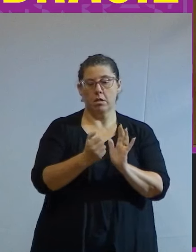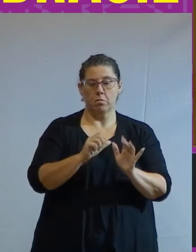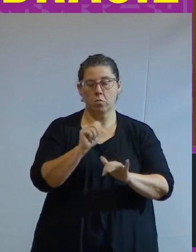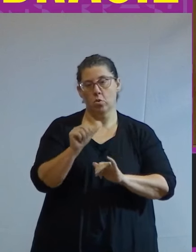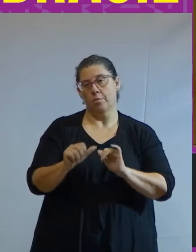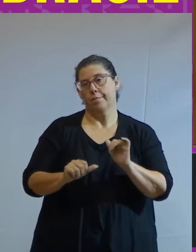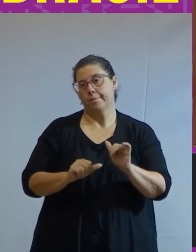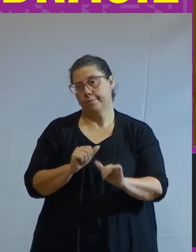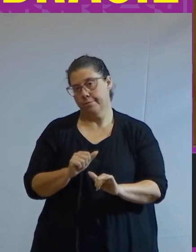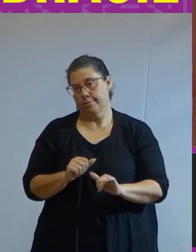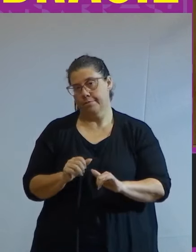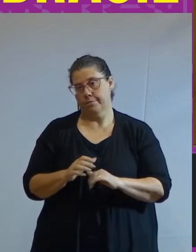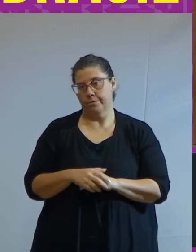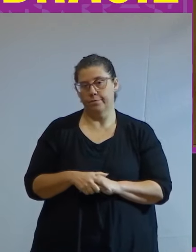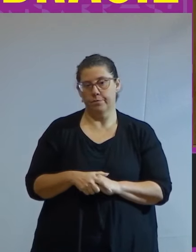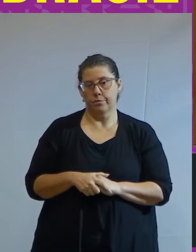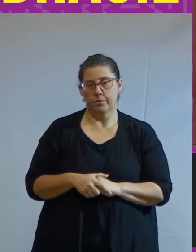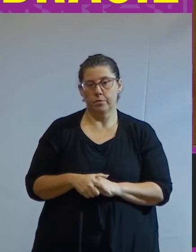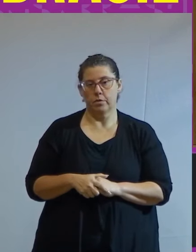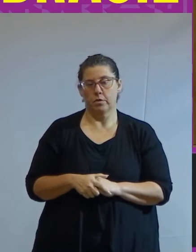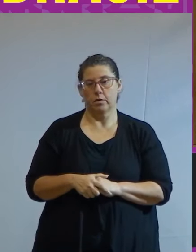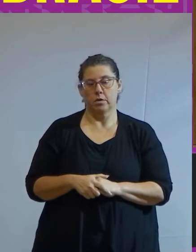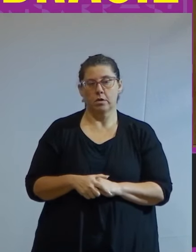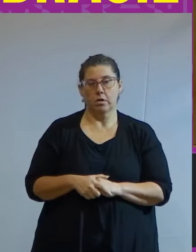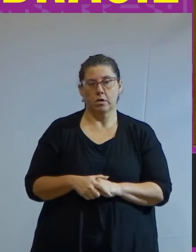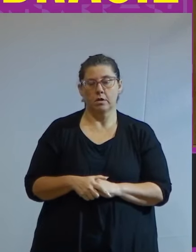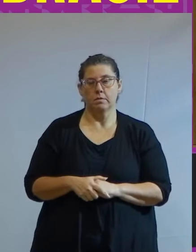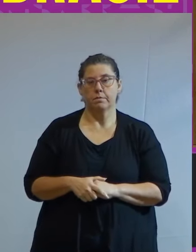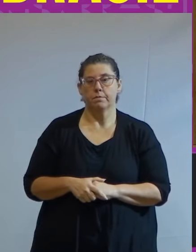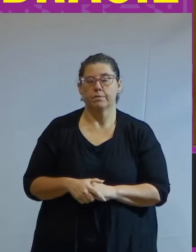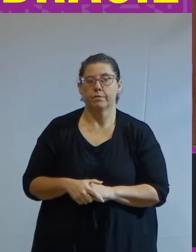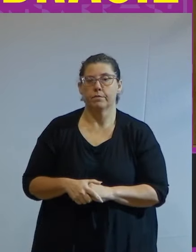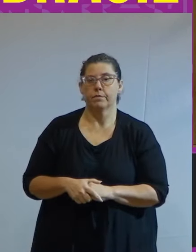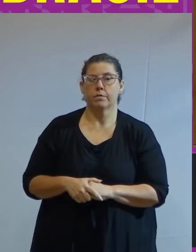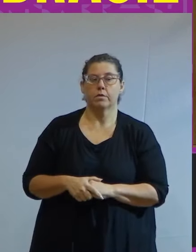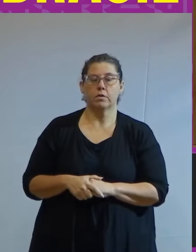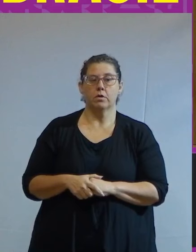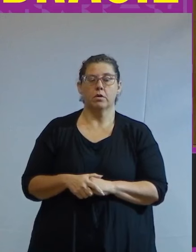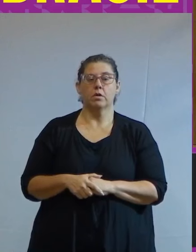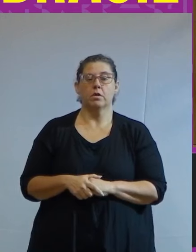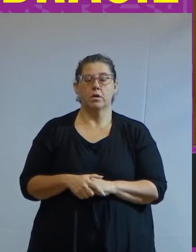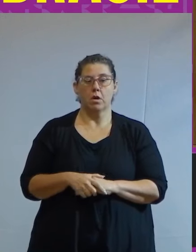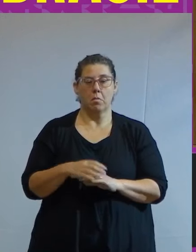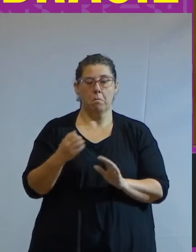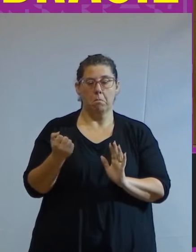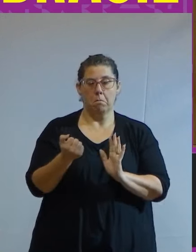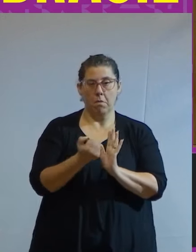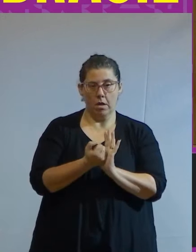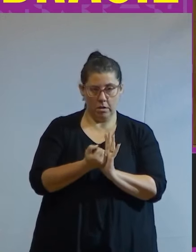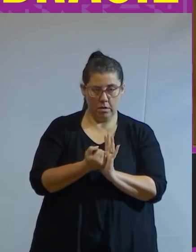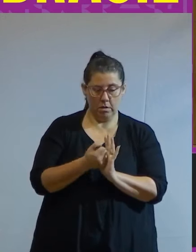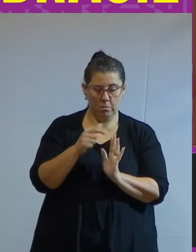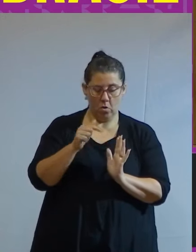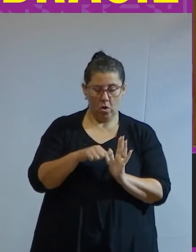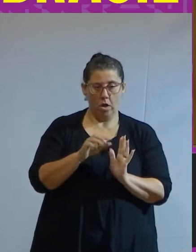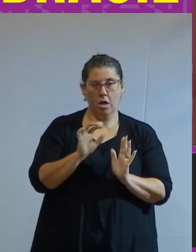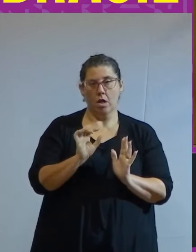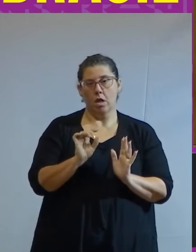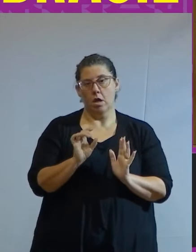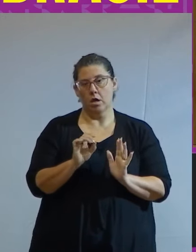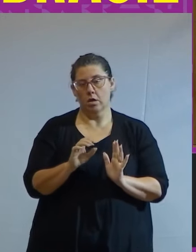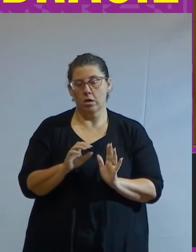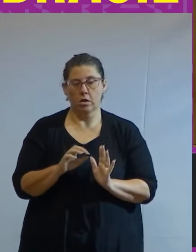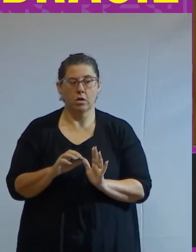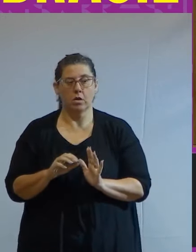de mãos sem se republicanizar. O patrimonialismo diz ele apenas entre